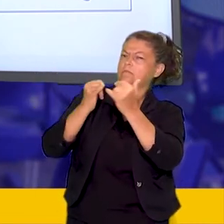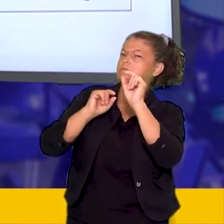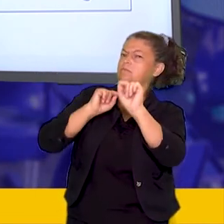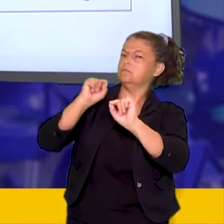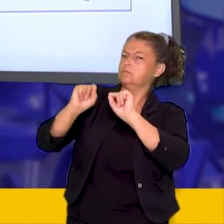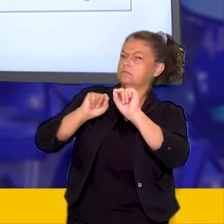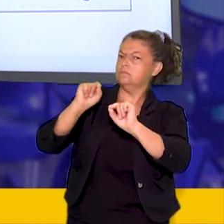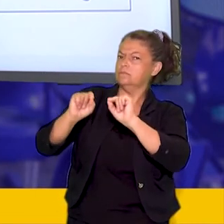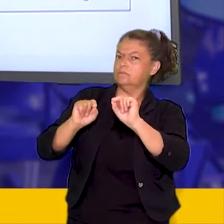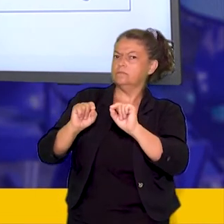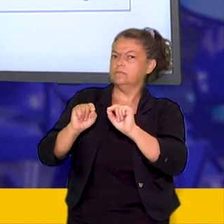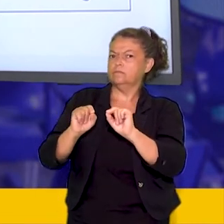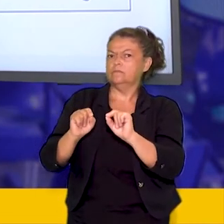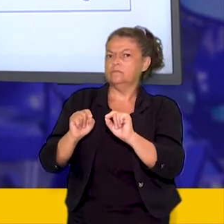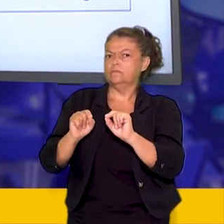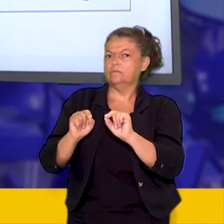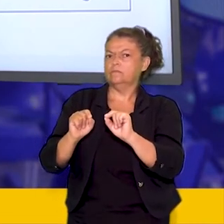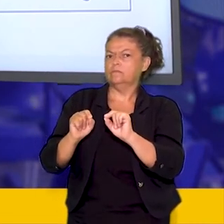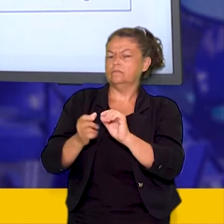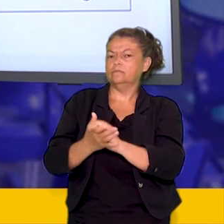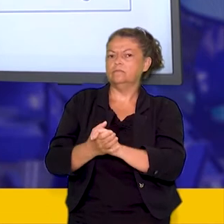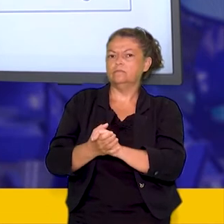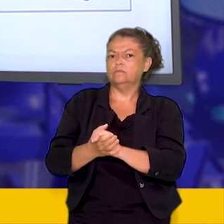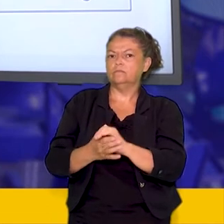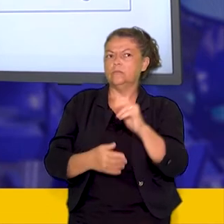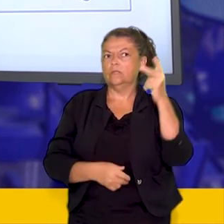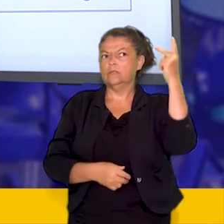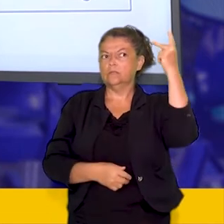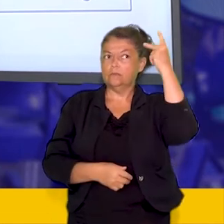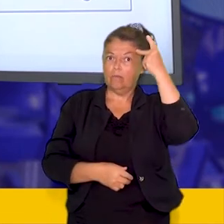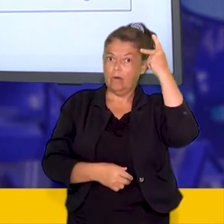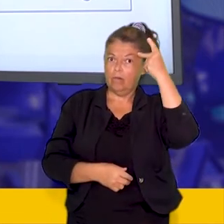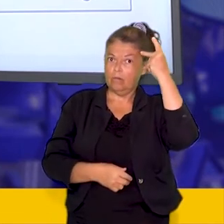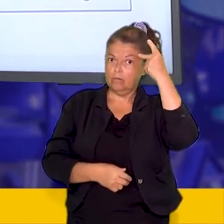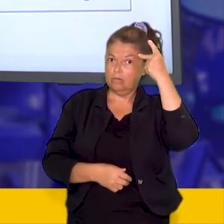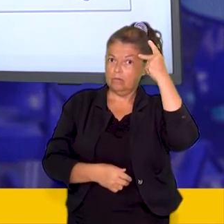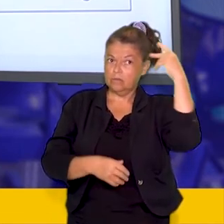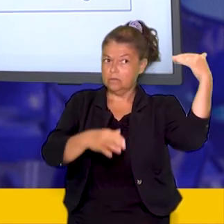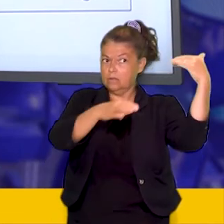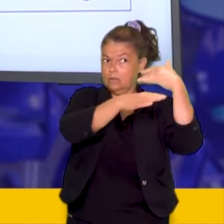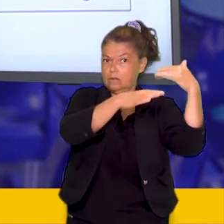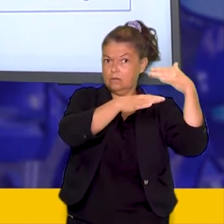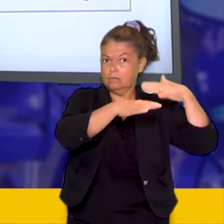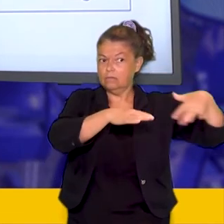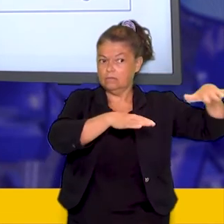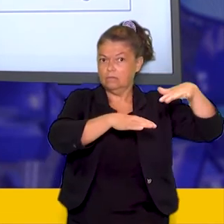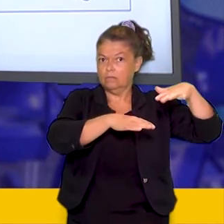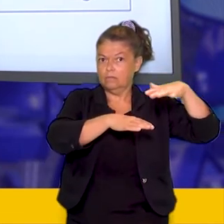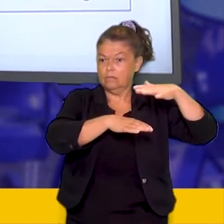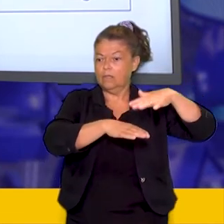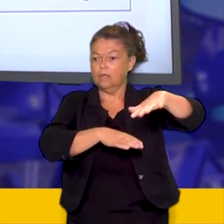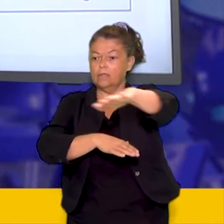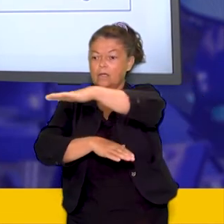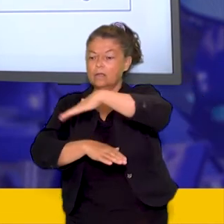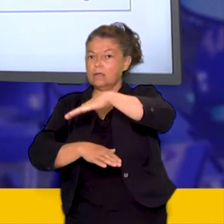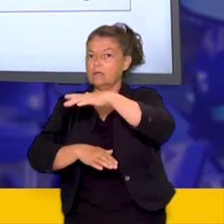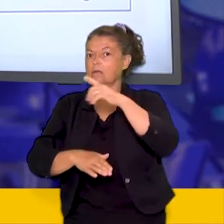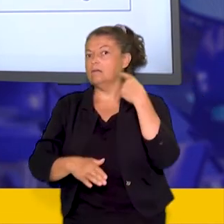entre São Paulo e Minas Gerais que era o conhecido Café